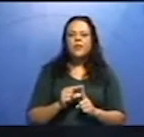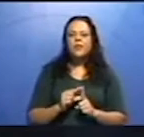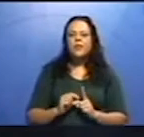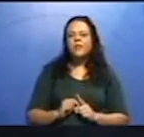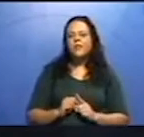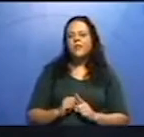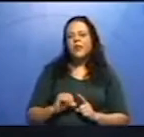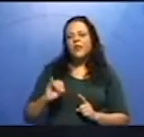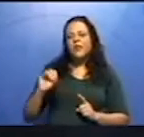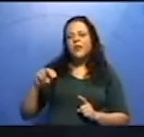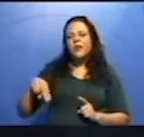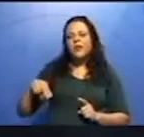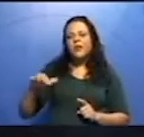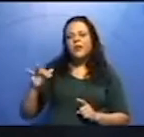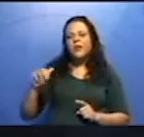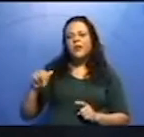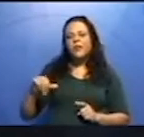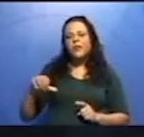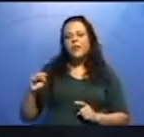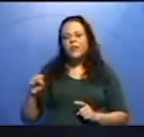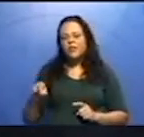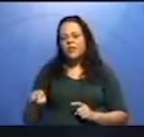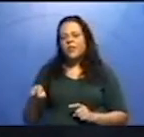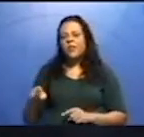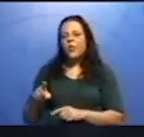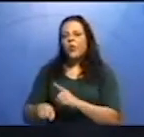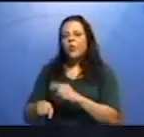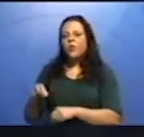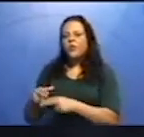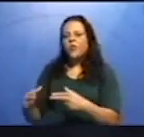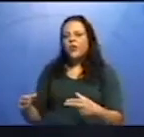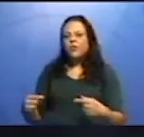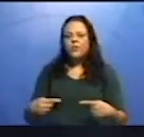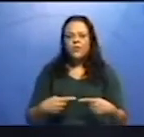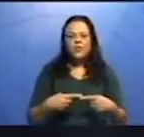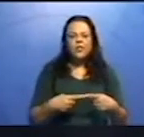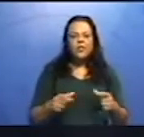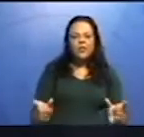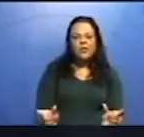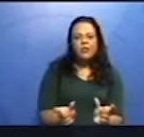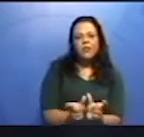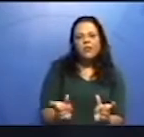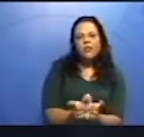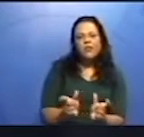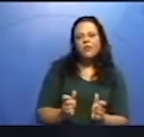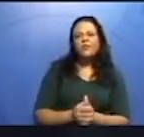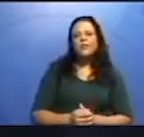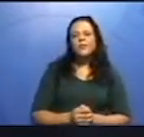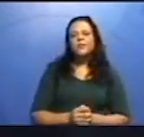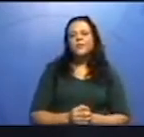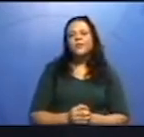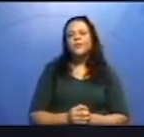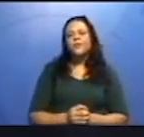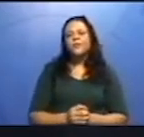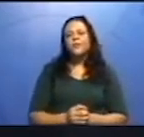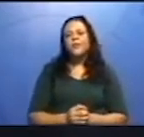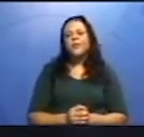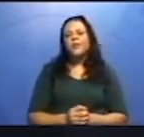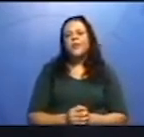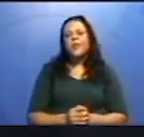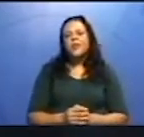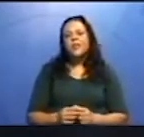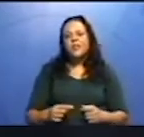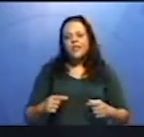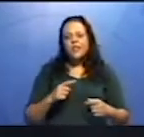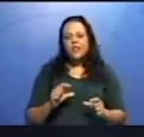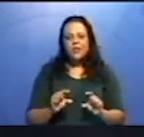deixam. Como objeto direto. Tais questões dizem respeito à sintaxe. As orações ligadas por coordenação